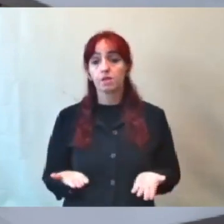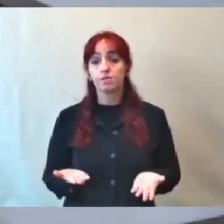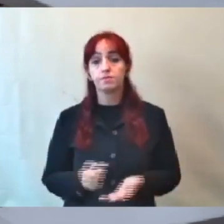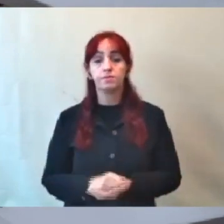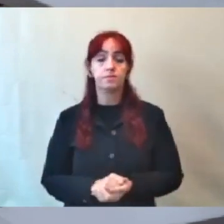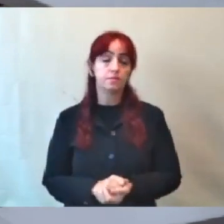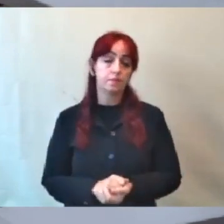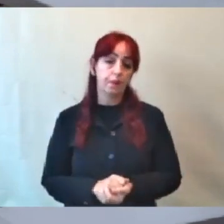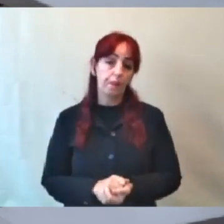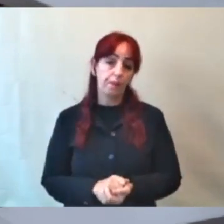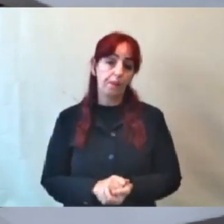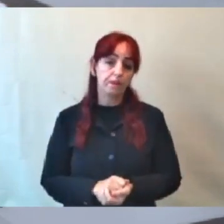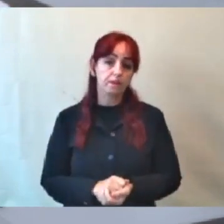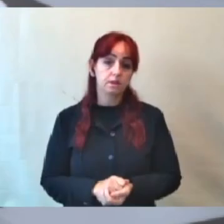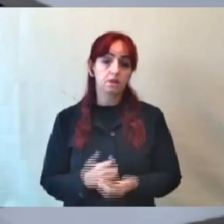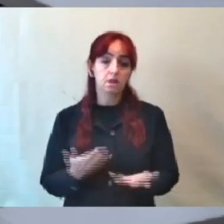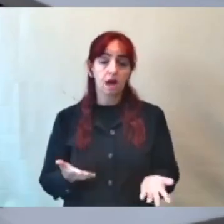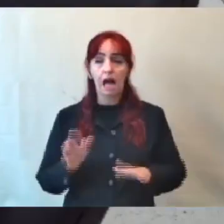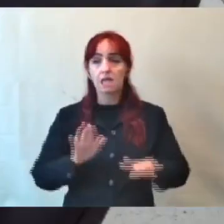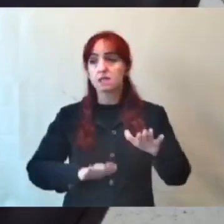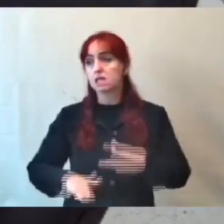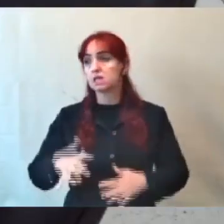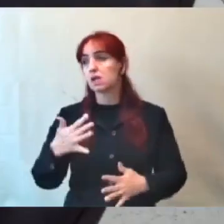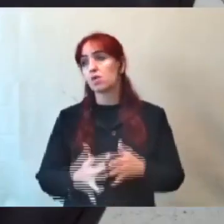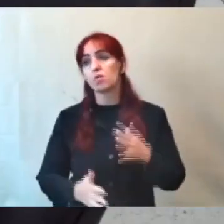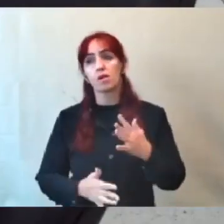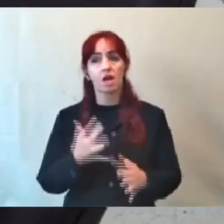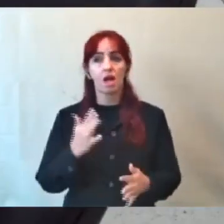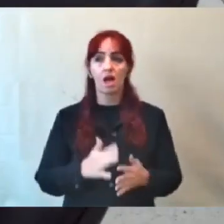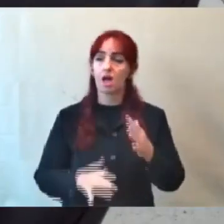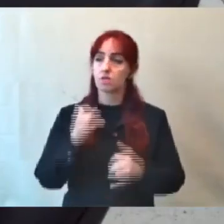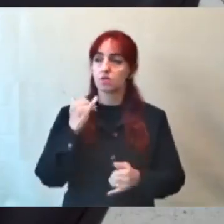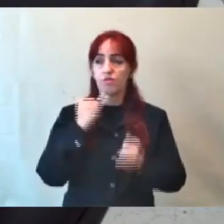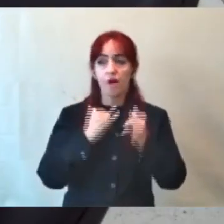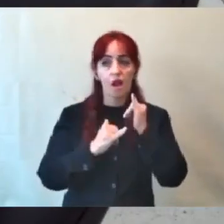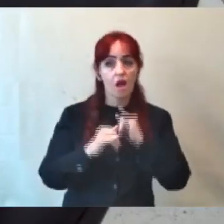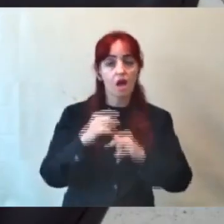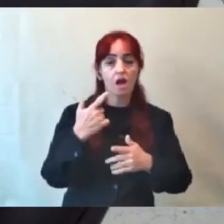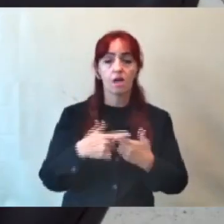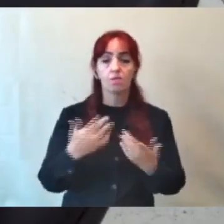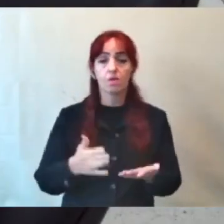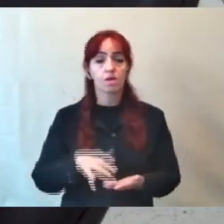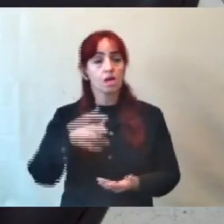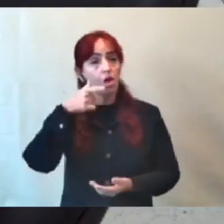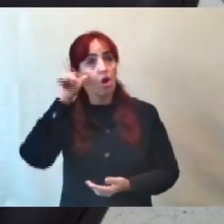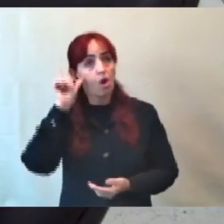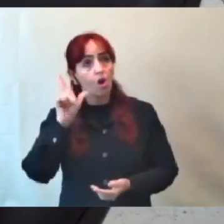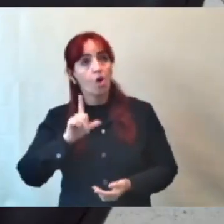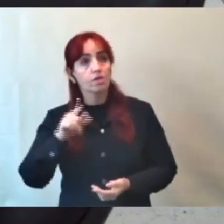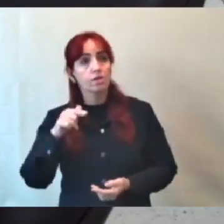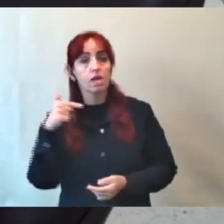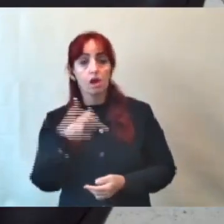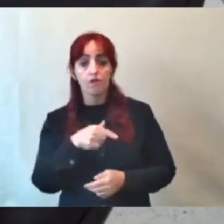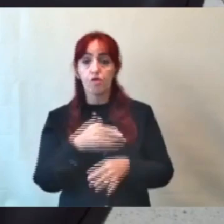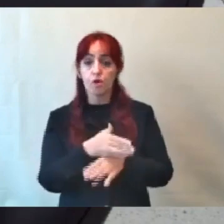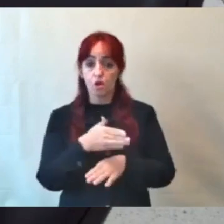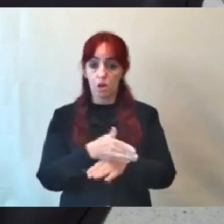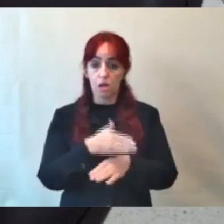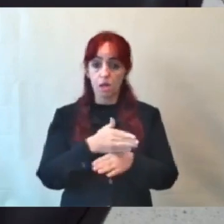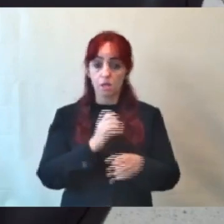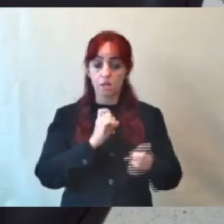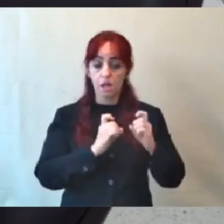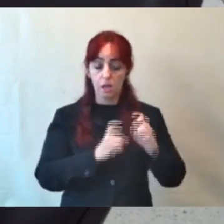é até complicado de falar, porque ontem eu estive em uma reunião a qual um